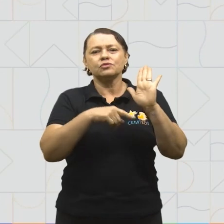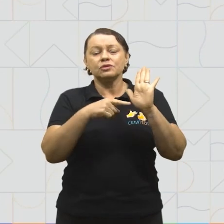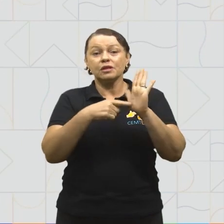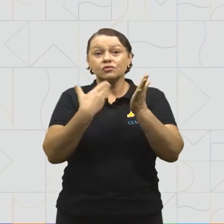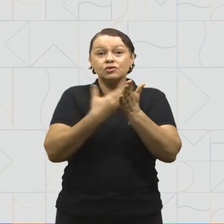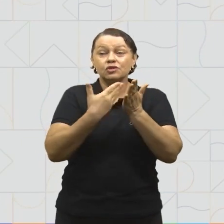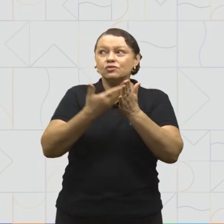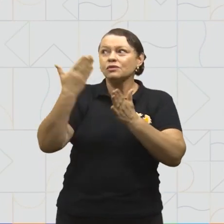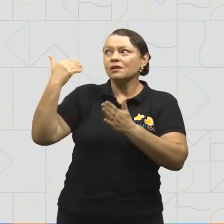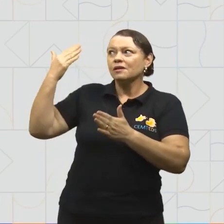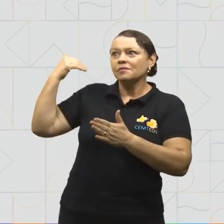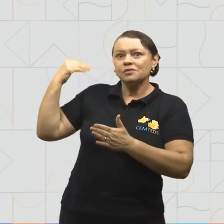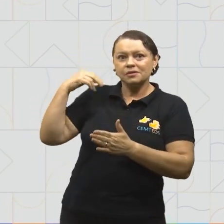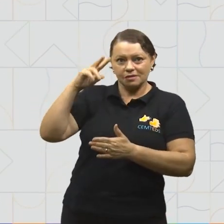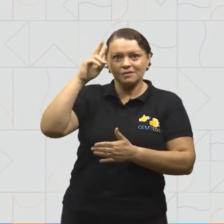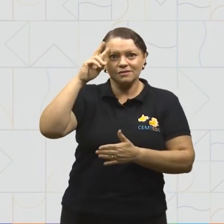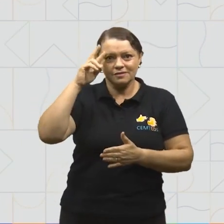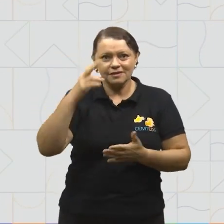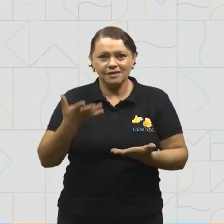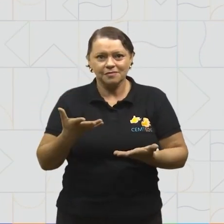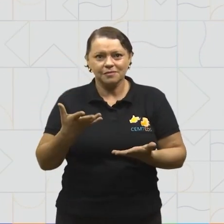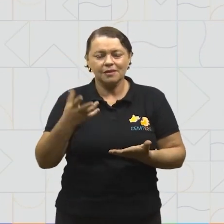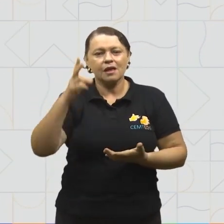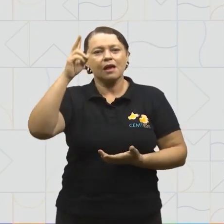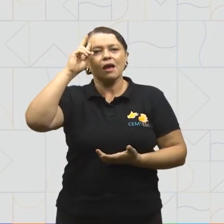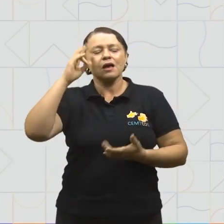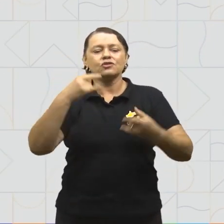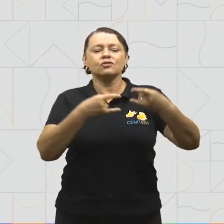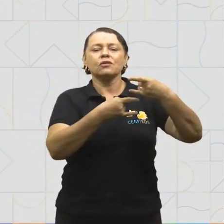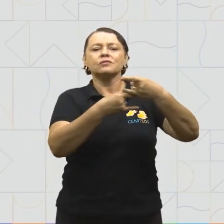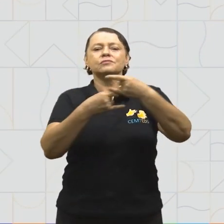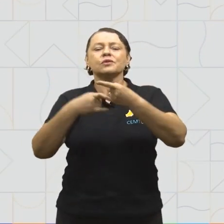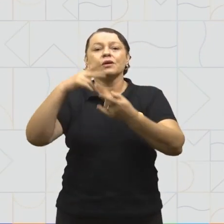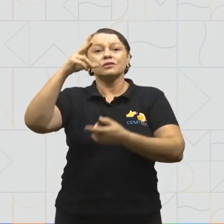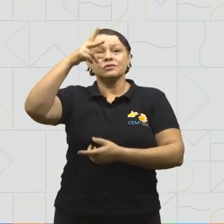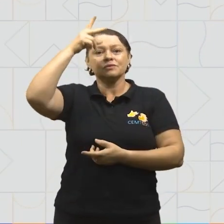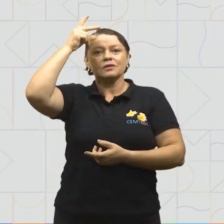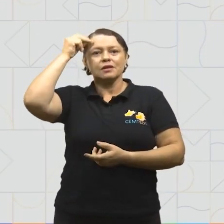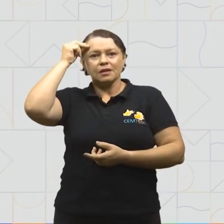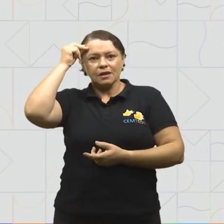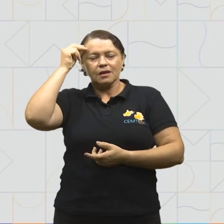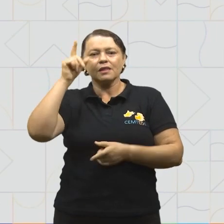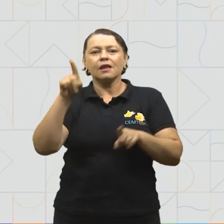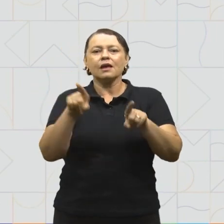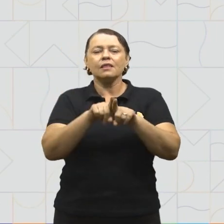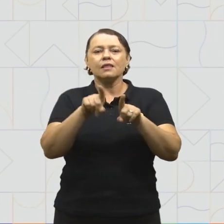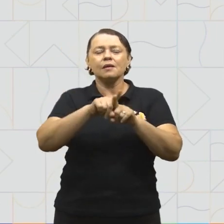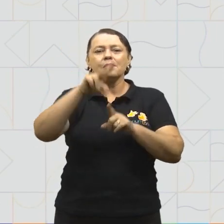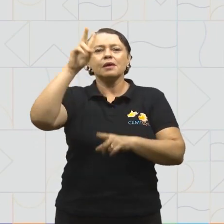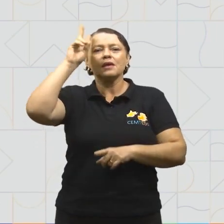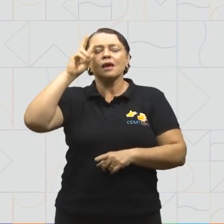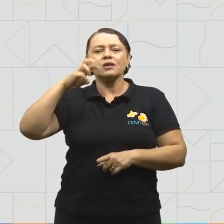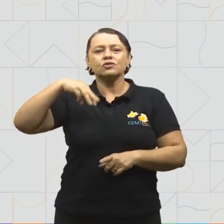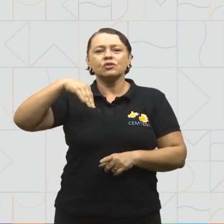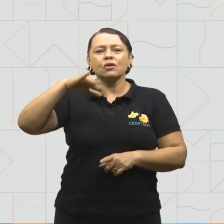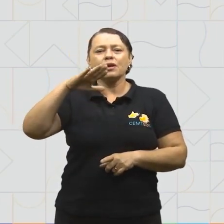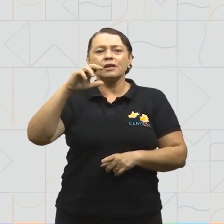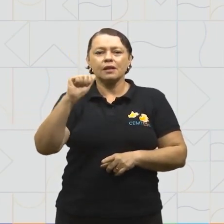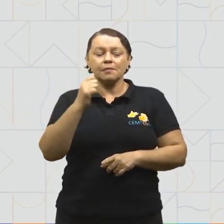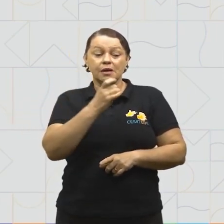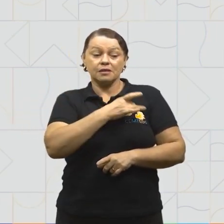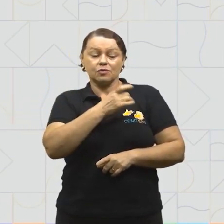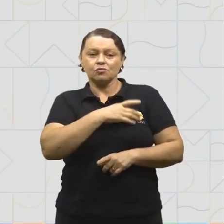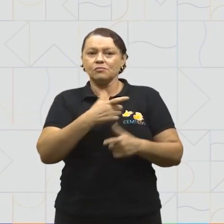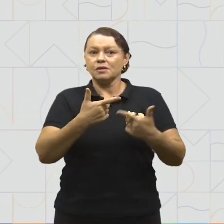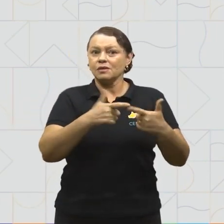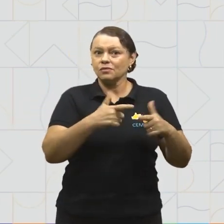já havíamos estudado em aulas anteriores. A história em quadrinho da Tainá, a história da Márcia no texto O Medo que